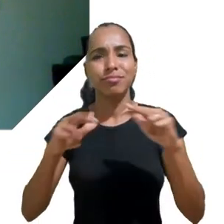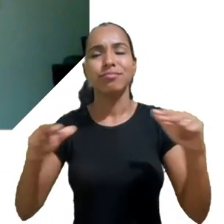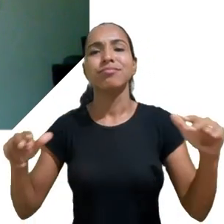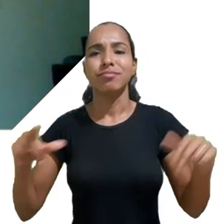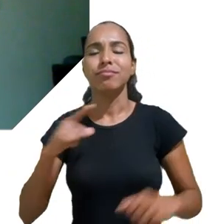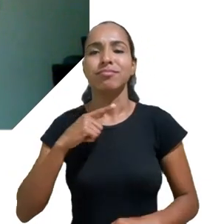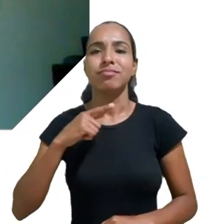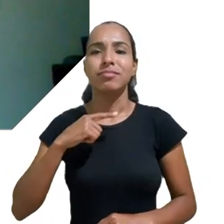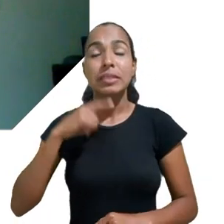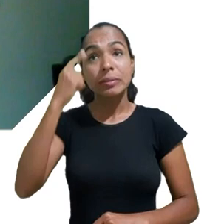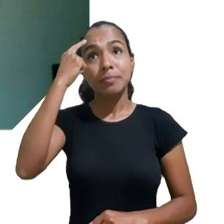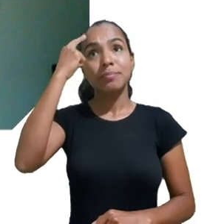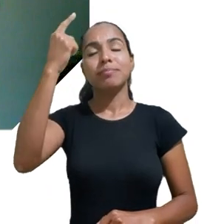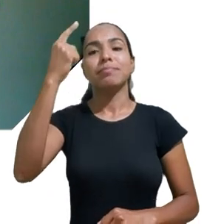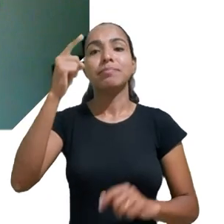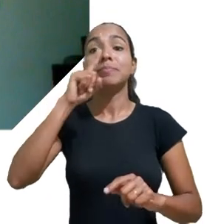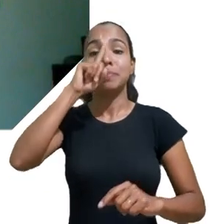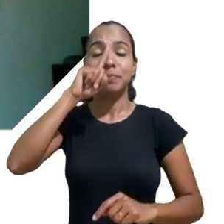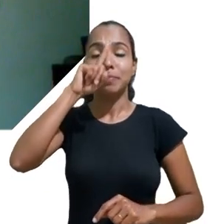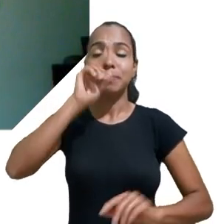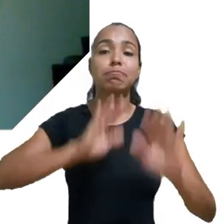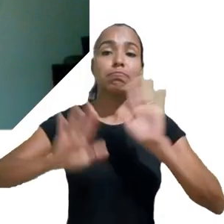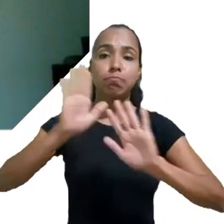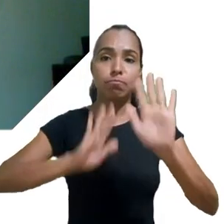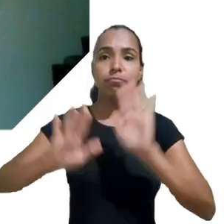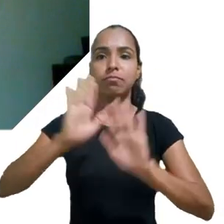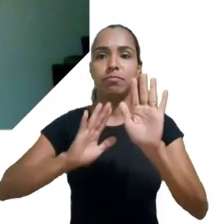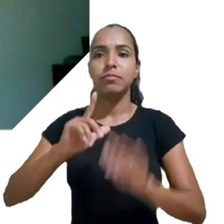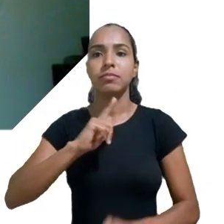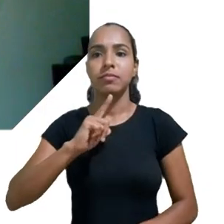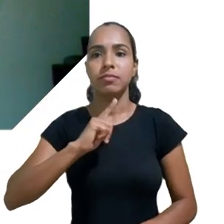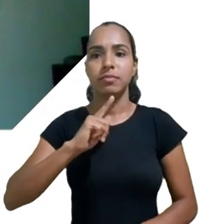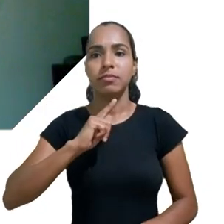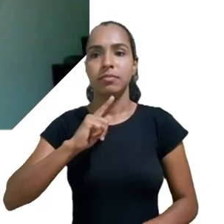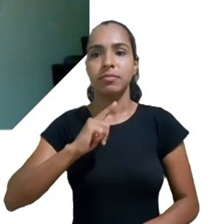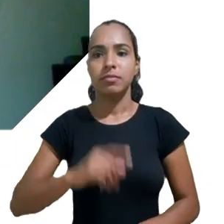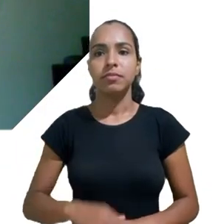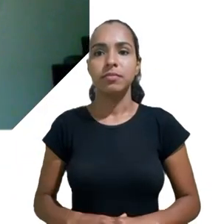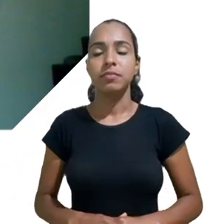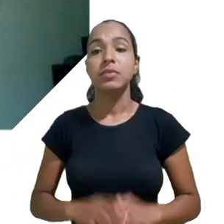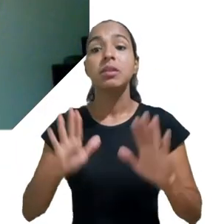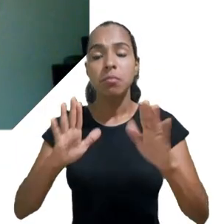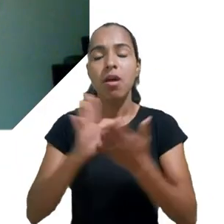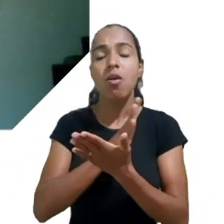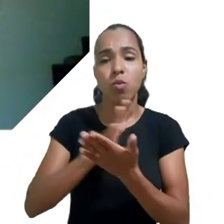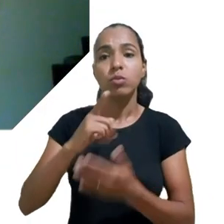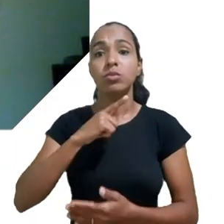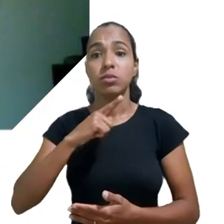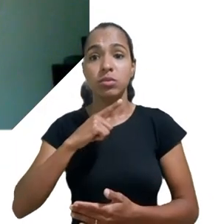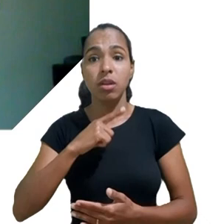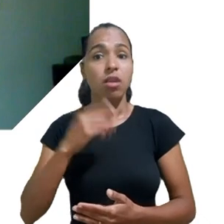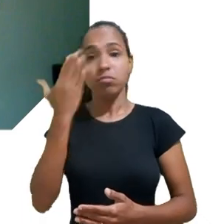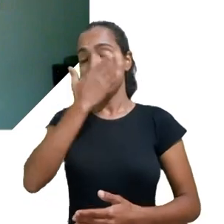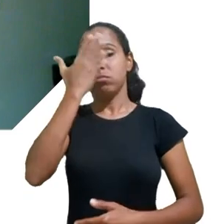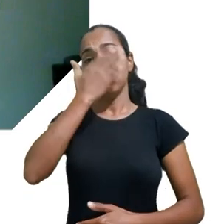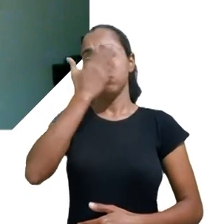riscos, né? Mas também há outros que muitas vezes passam desapercebido. E um deles é a exploração comercial infantil.